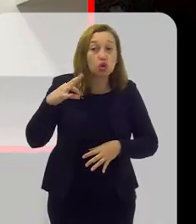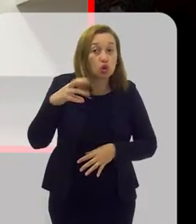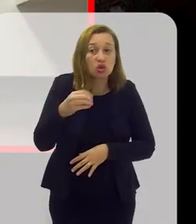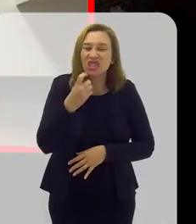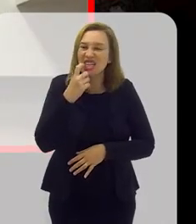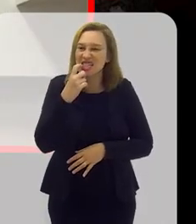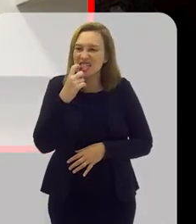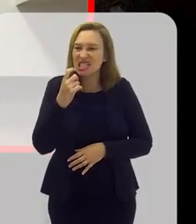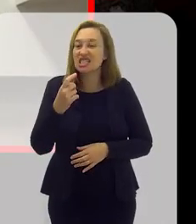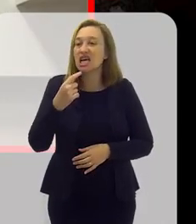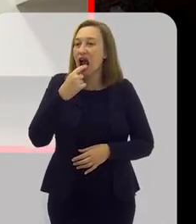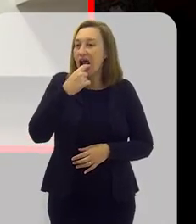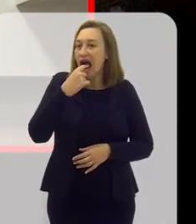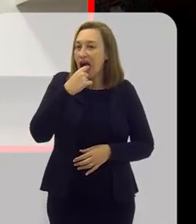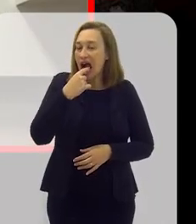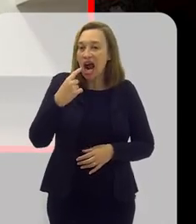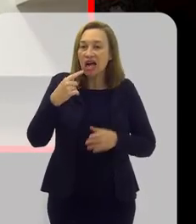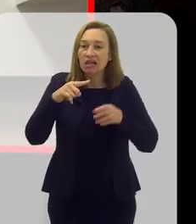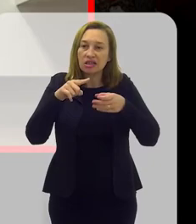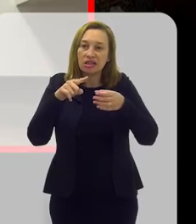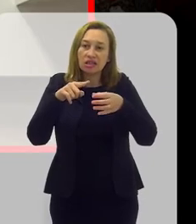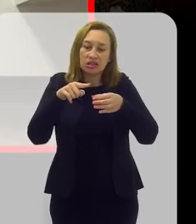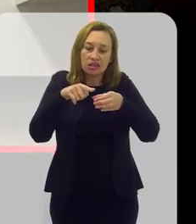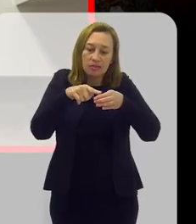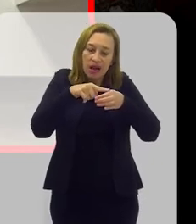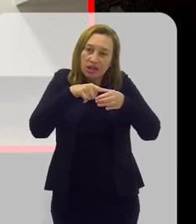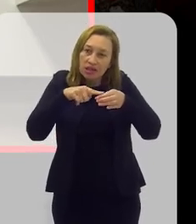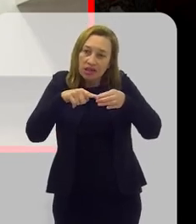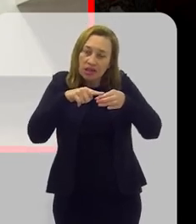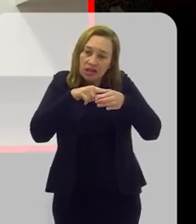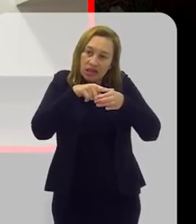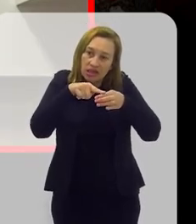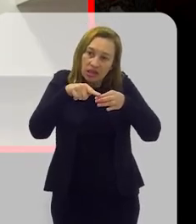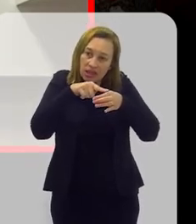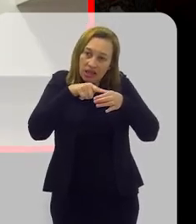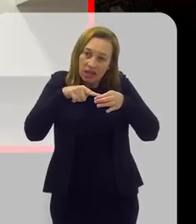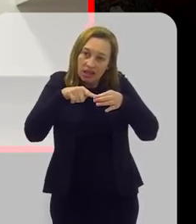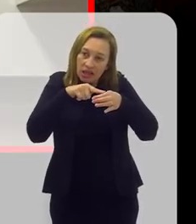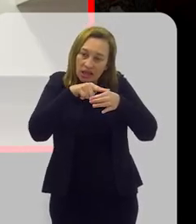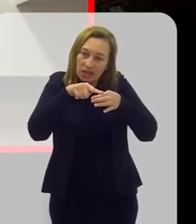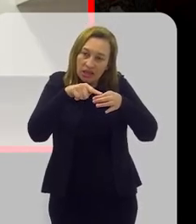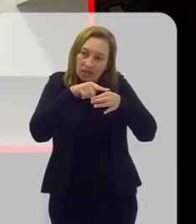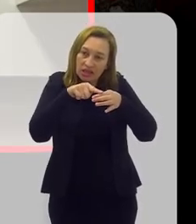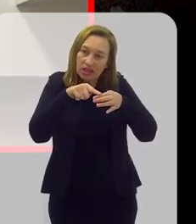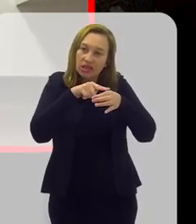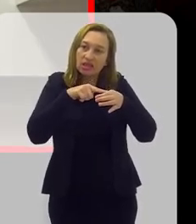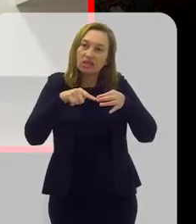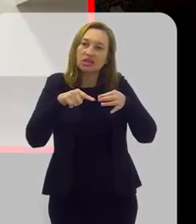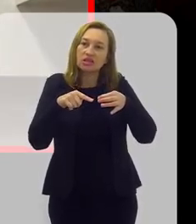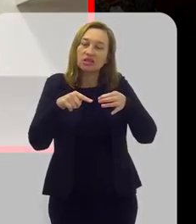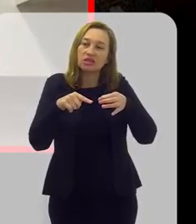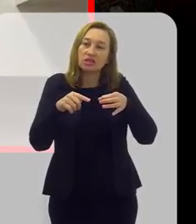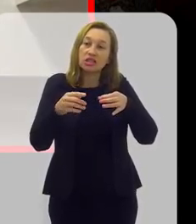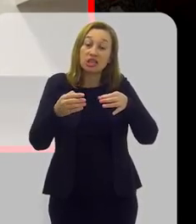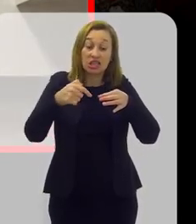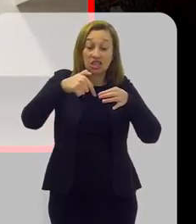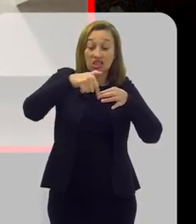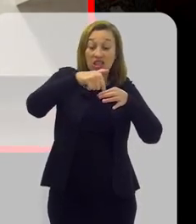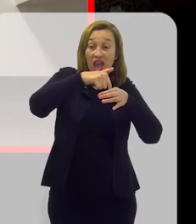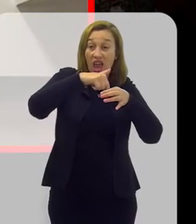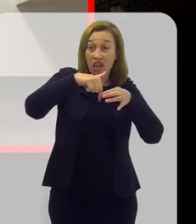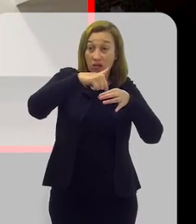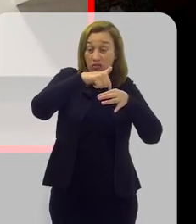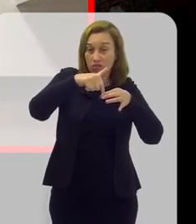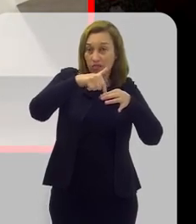né? Porque a gente tem essa parte onde a gente usa pra mastigar, tem aqui essa parte que fica virada pra nossa bochecha e tem a parte de